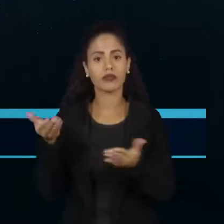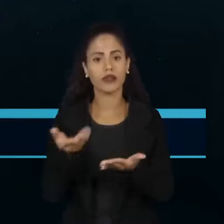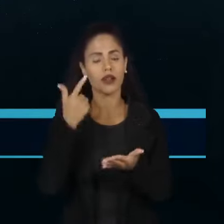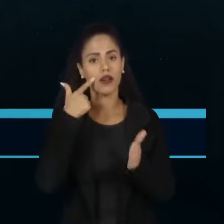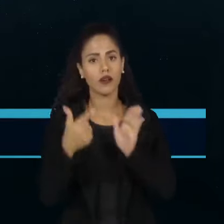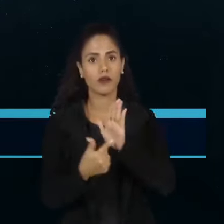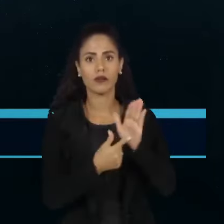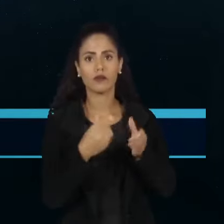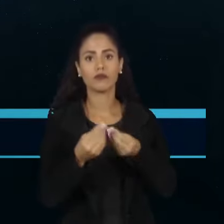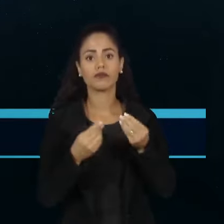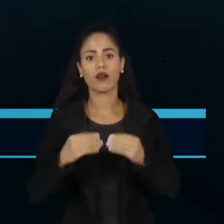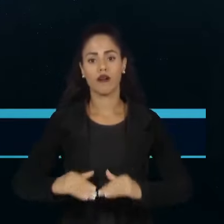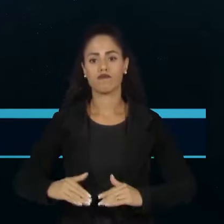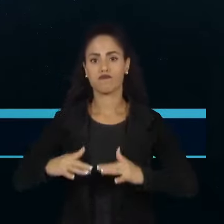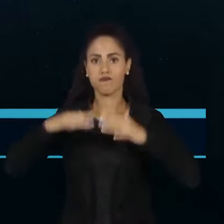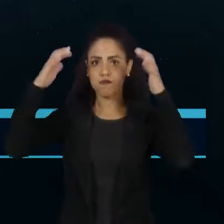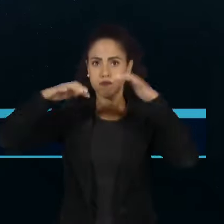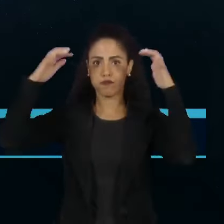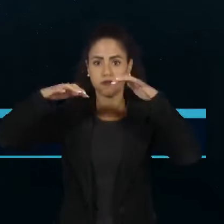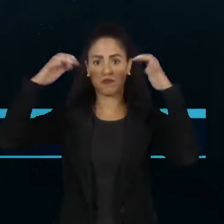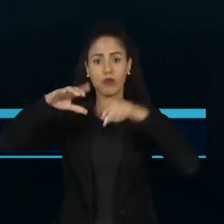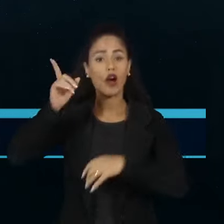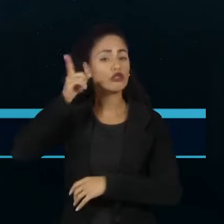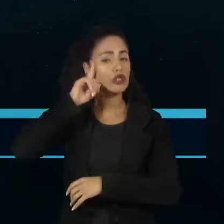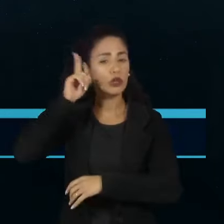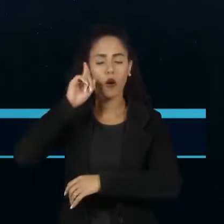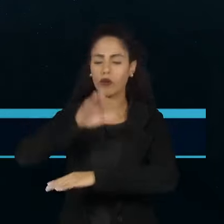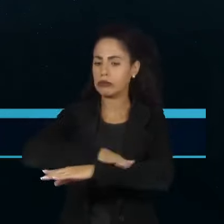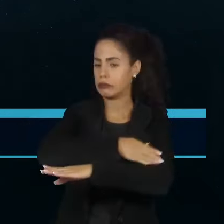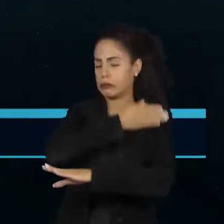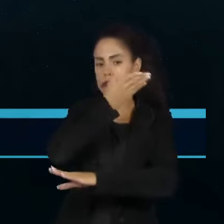antigas imagens de caos. E é água o dia todo, hein, né?